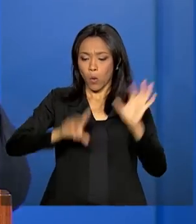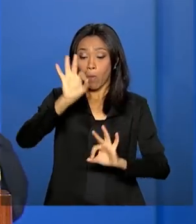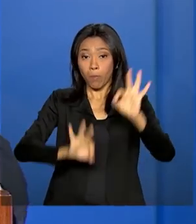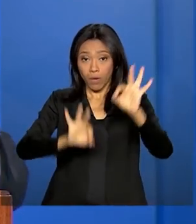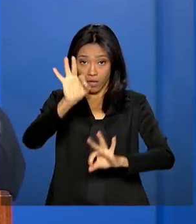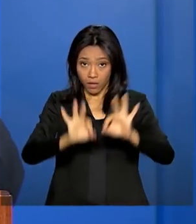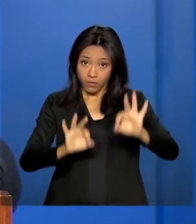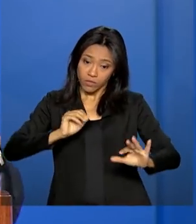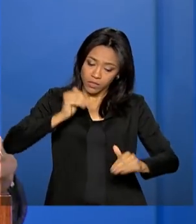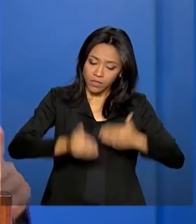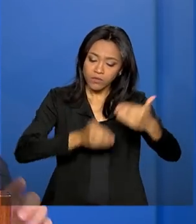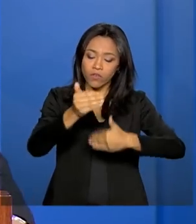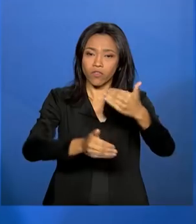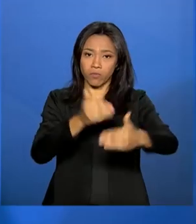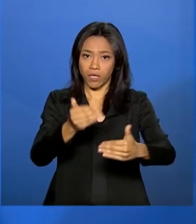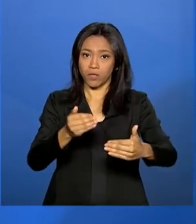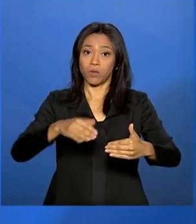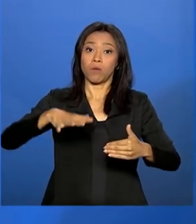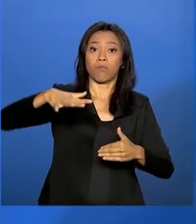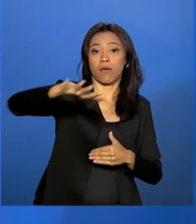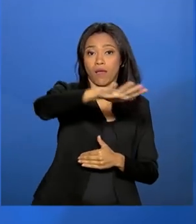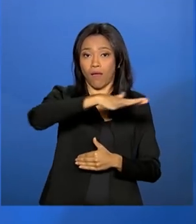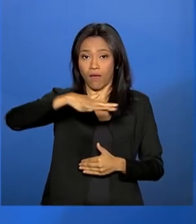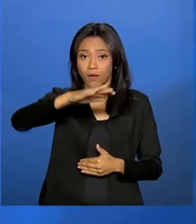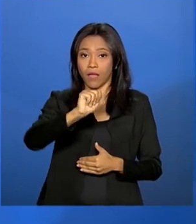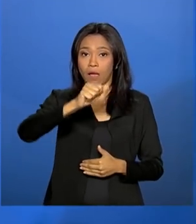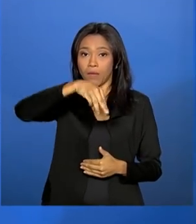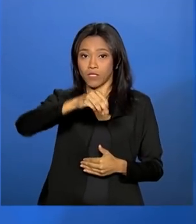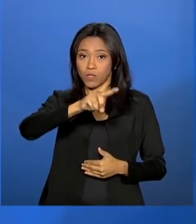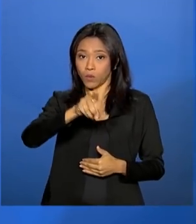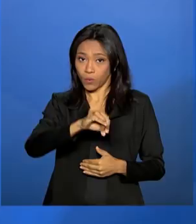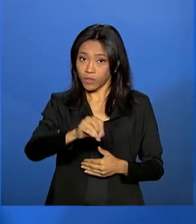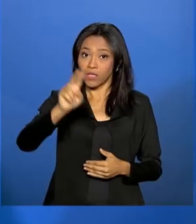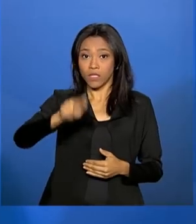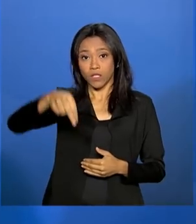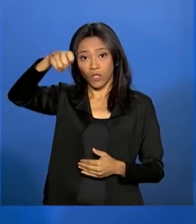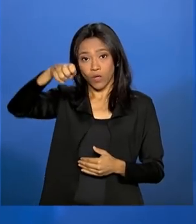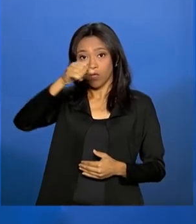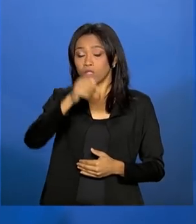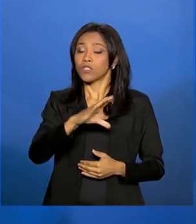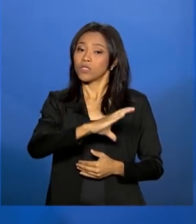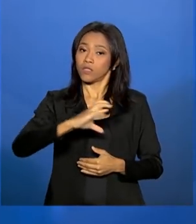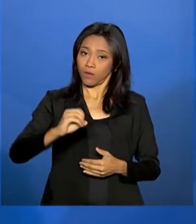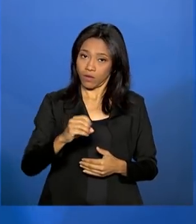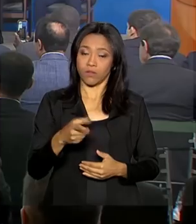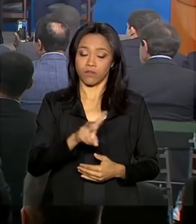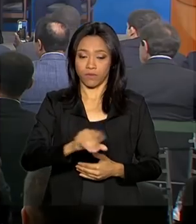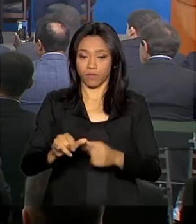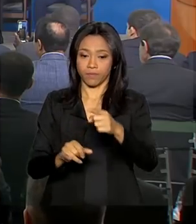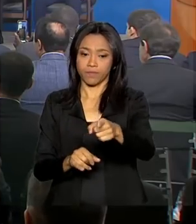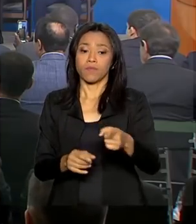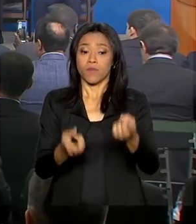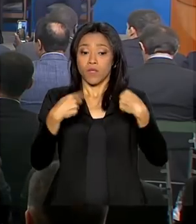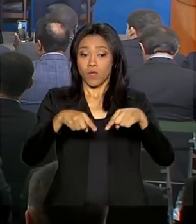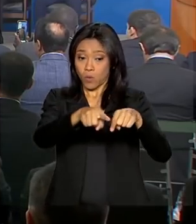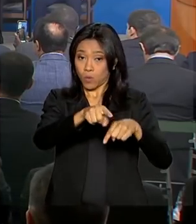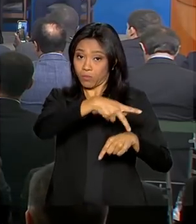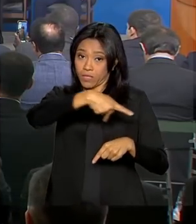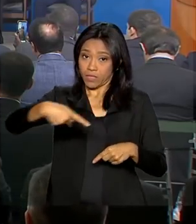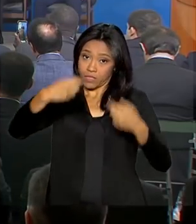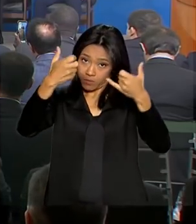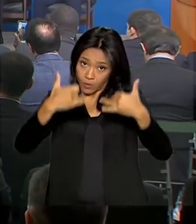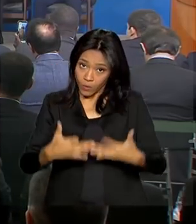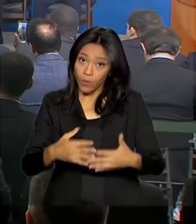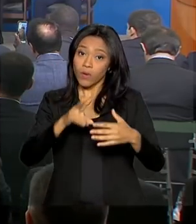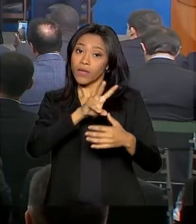o Centro-Oeste e o Nordeste. O presidente Jair Bolsonaro destacou que é preciso potencializar as riquezas do Brasil para